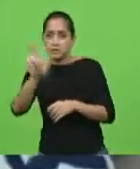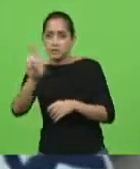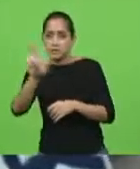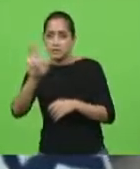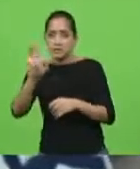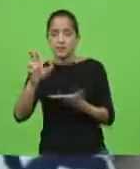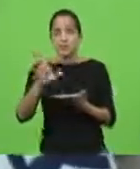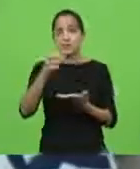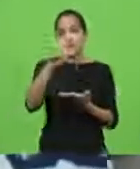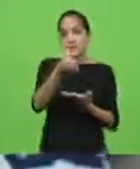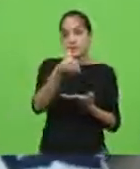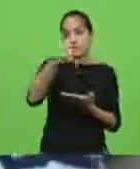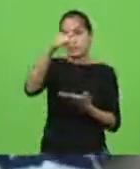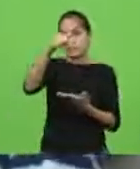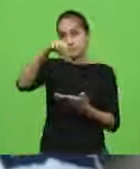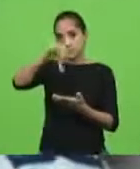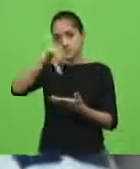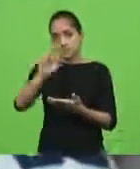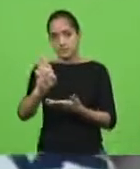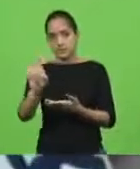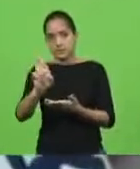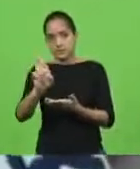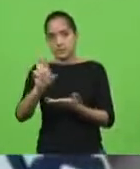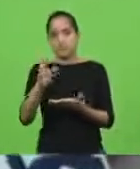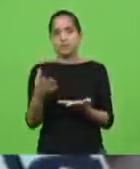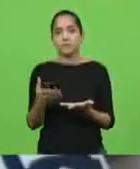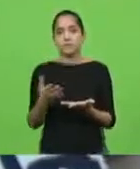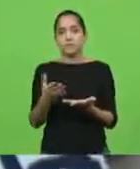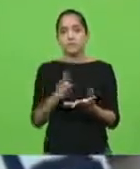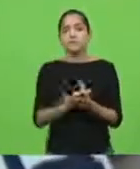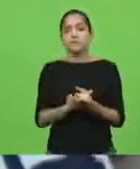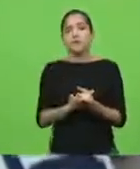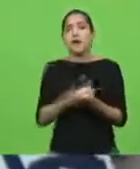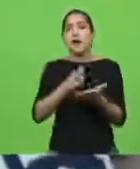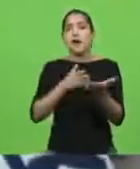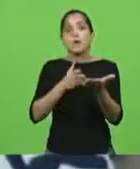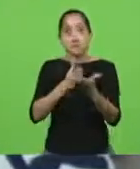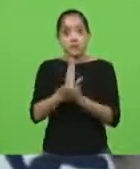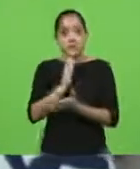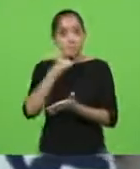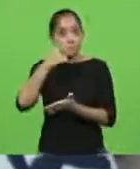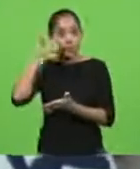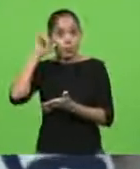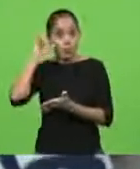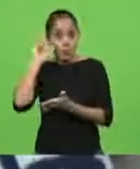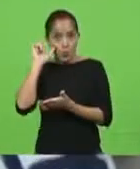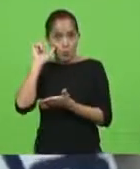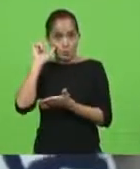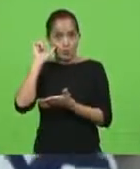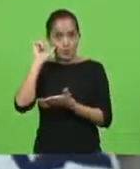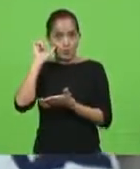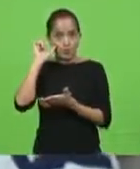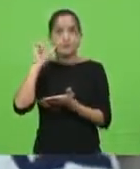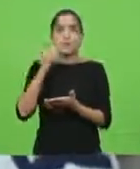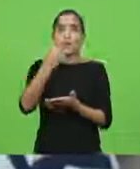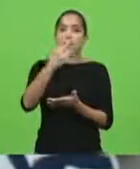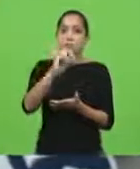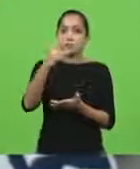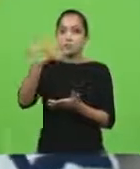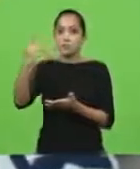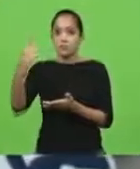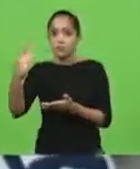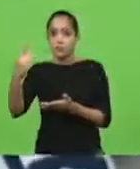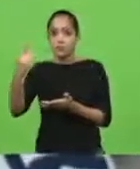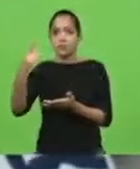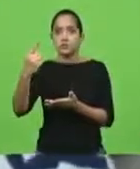679 reais. O piso referente aprovado no dia de ontem, a referência 2021, possui